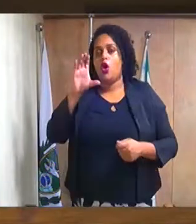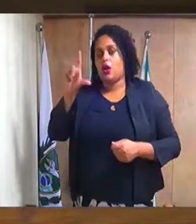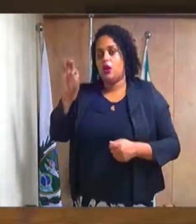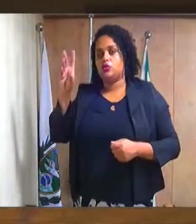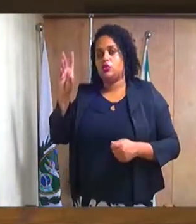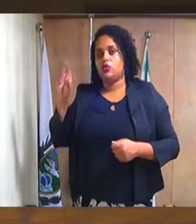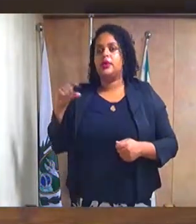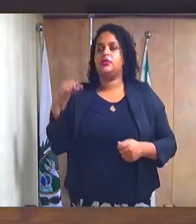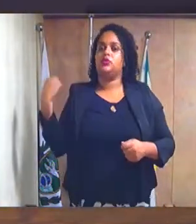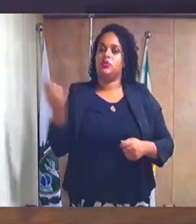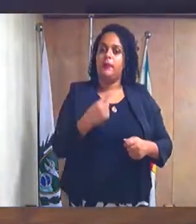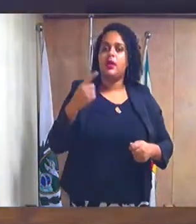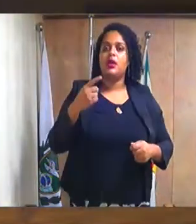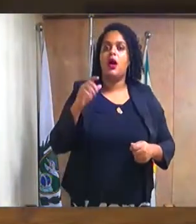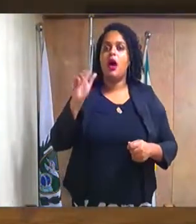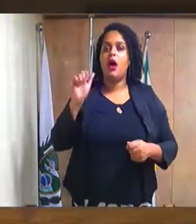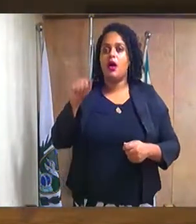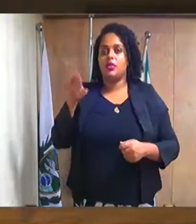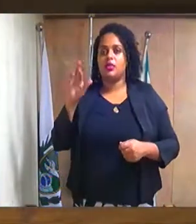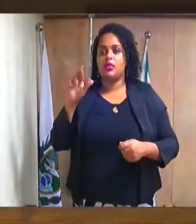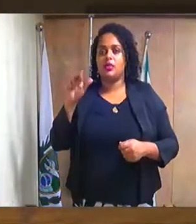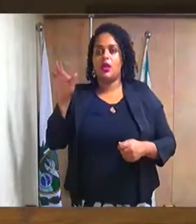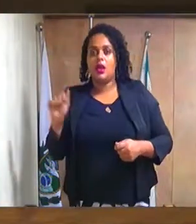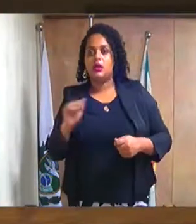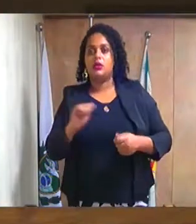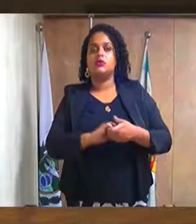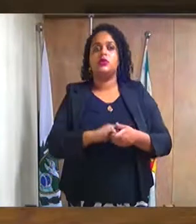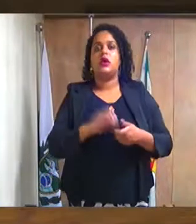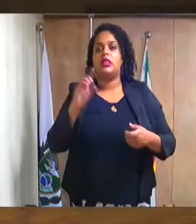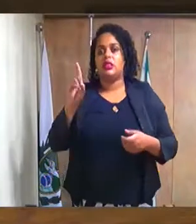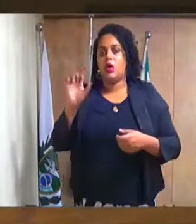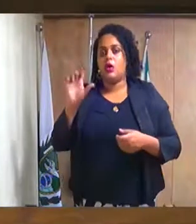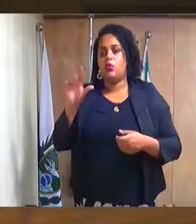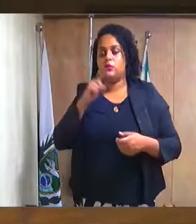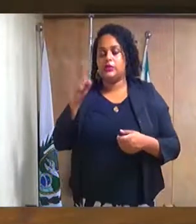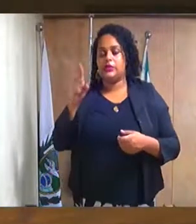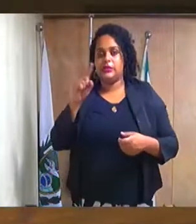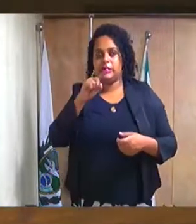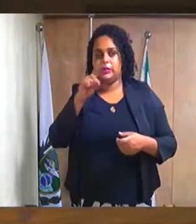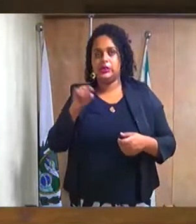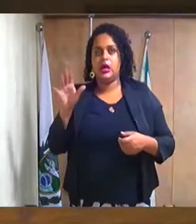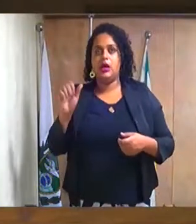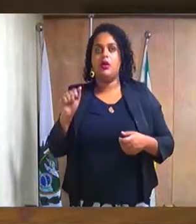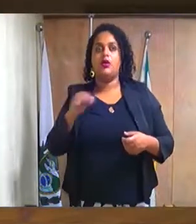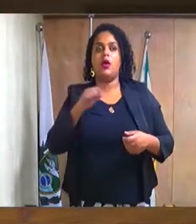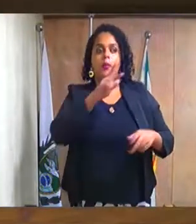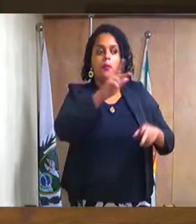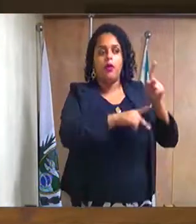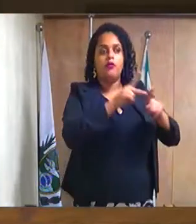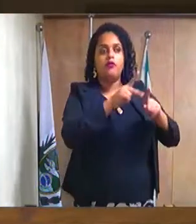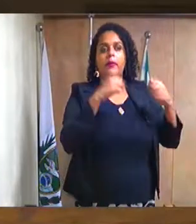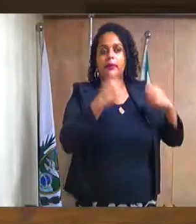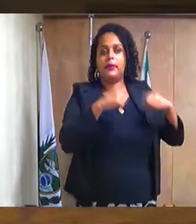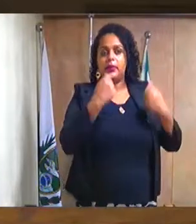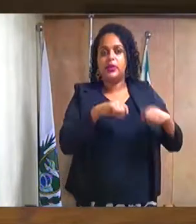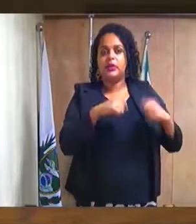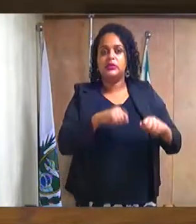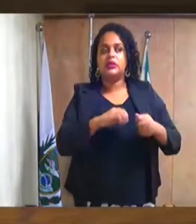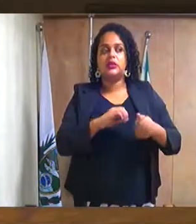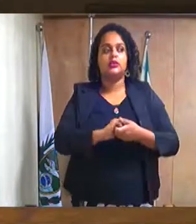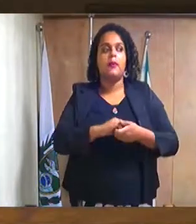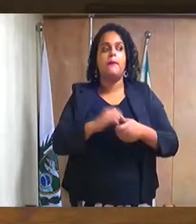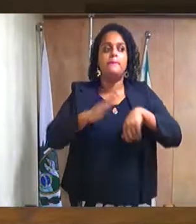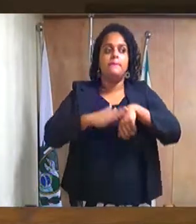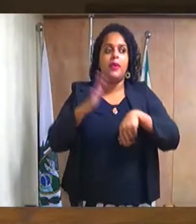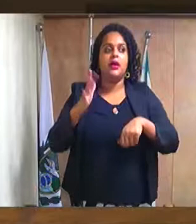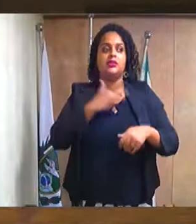André, Juliana, Catite, Delsa, sabe que aquele povo lá precisa ter dignidade e mais saúde. hoje,